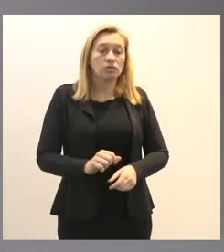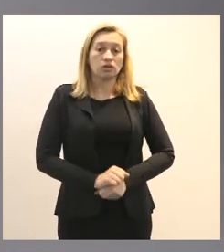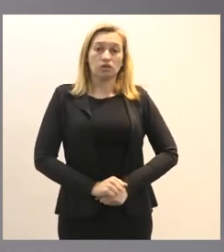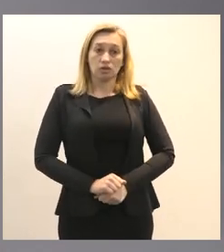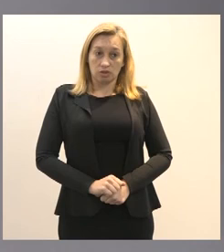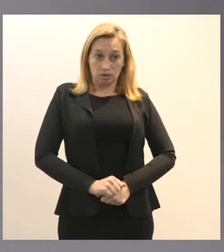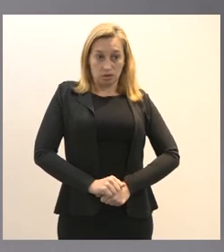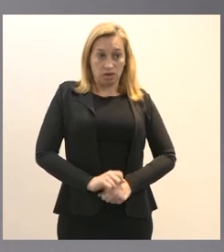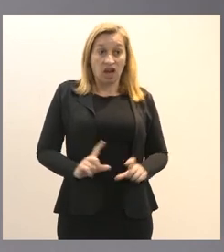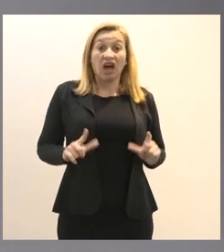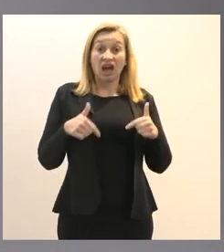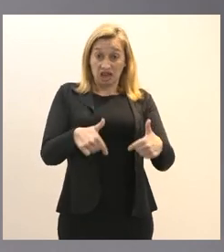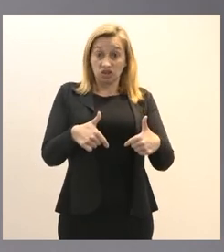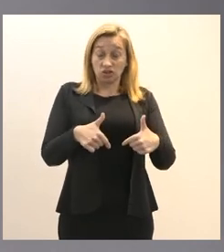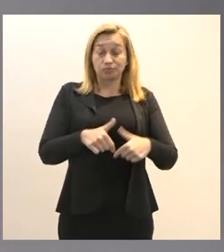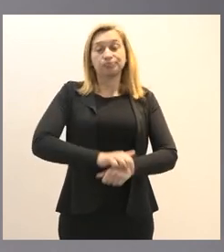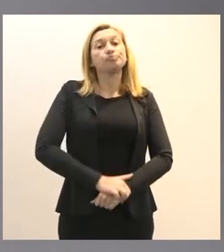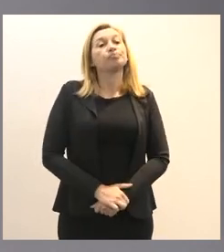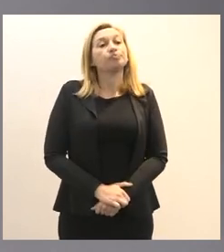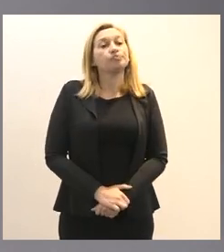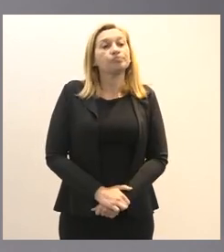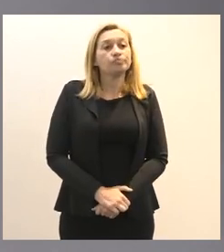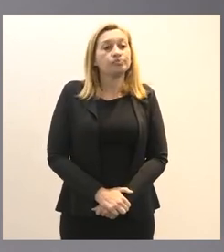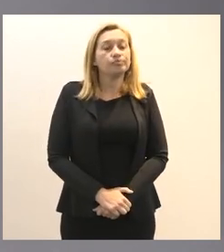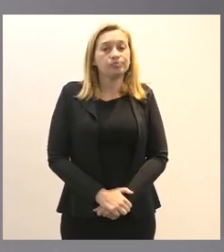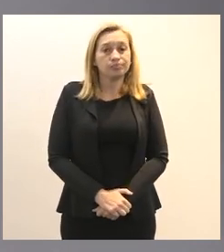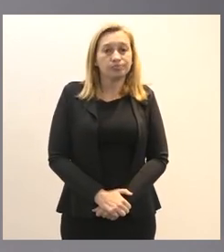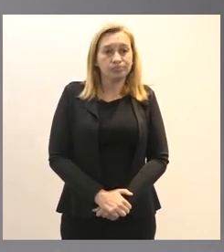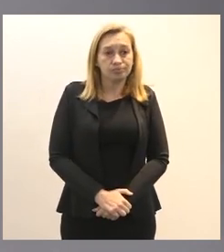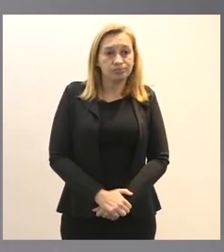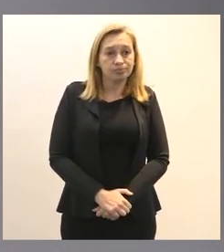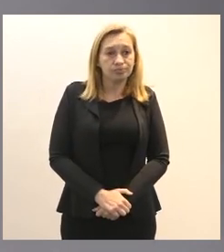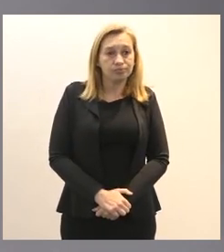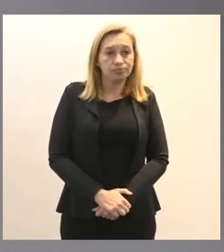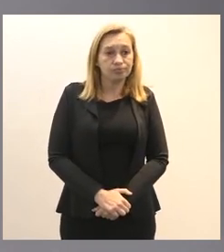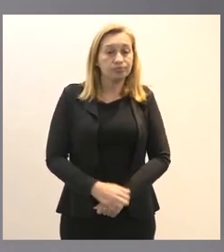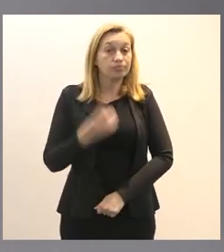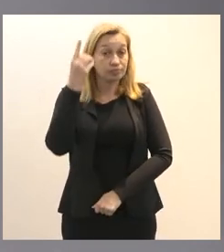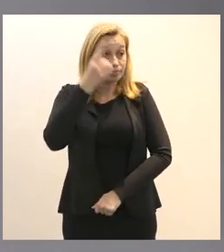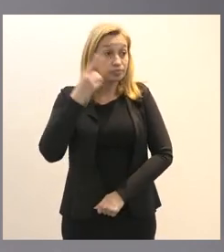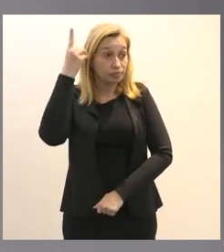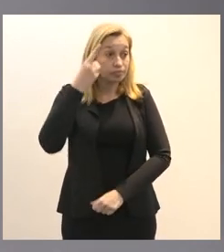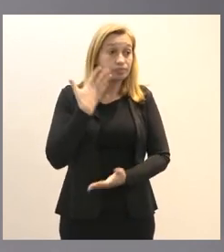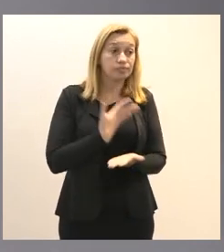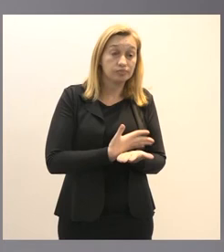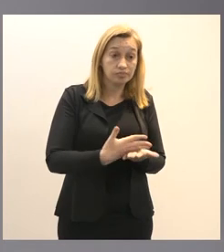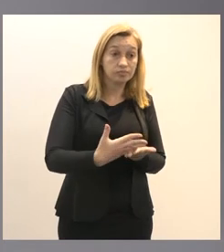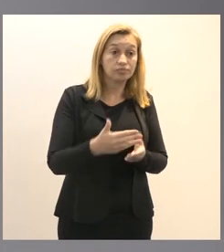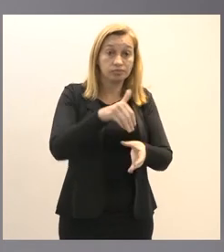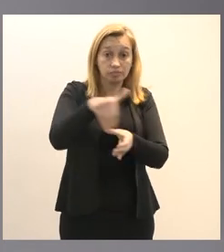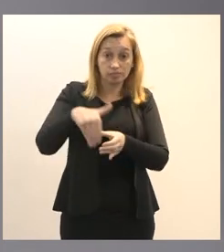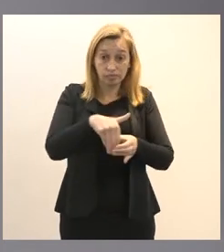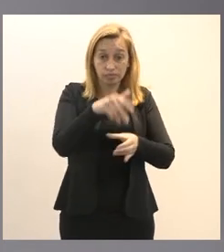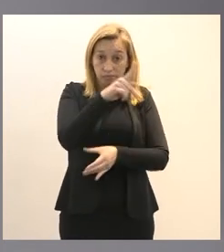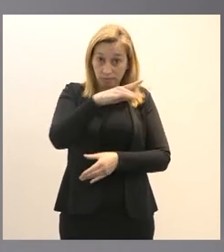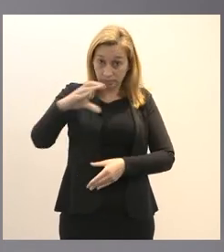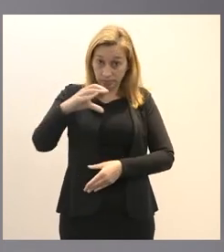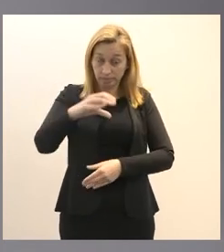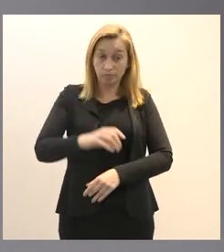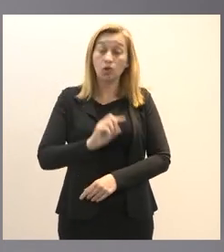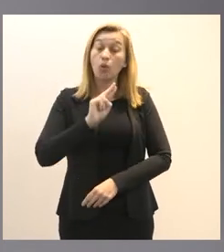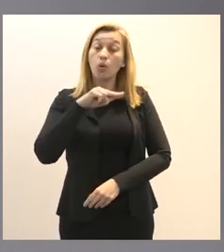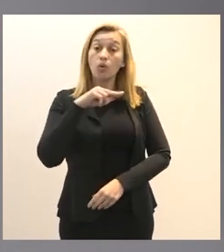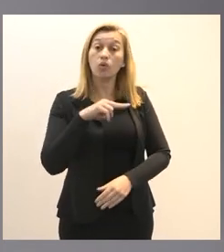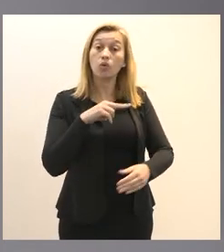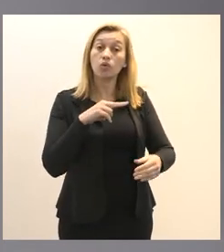a corpo sobre os deputados que inicialmente vão votar essa PEC corpo